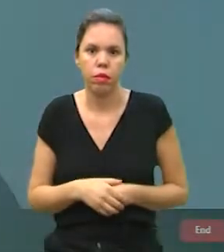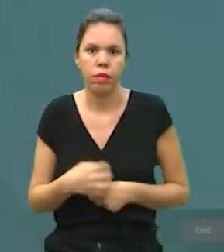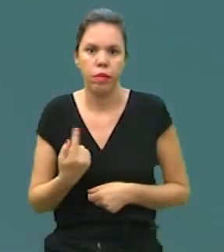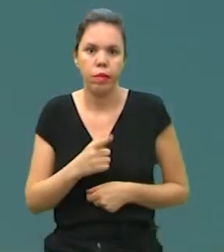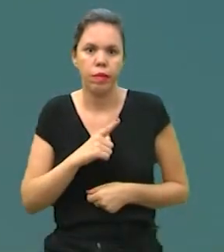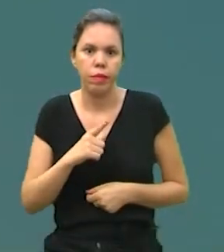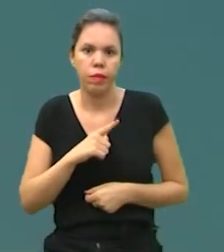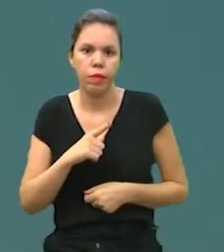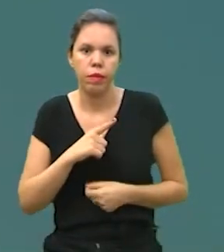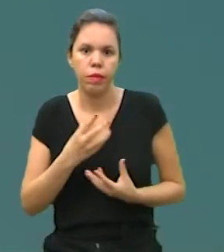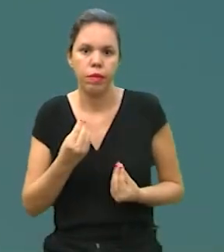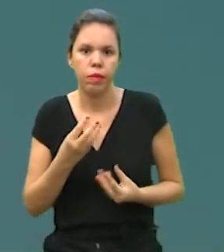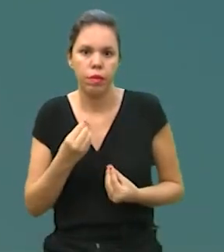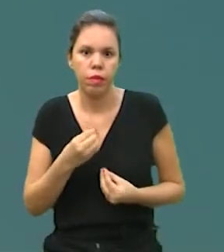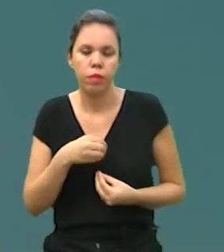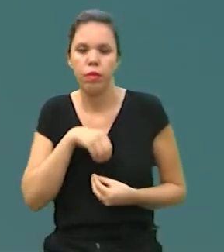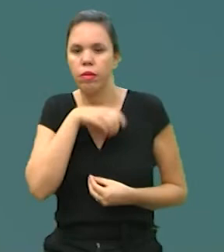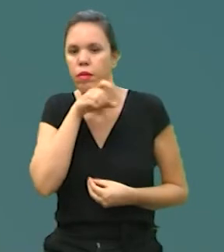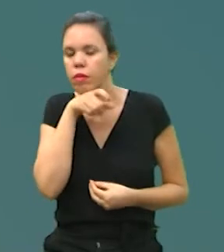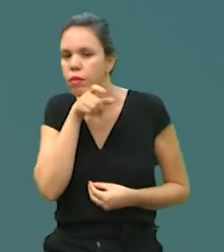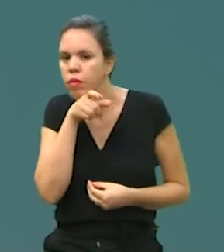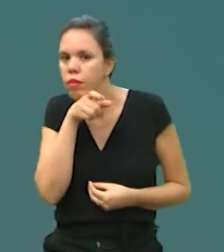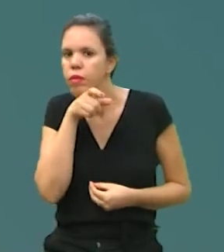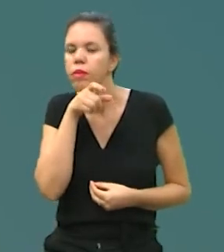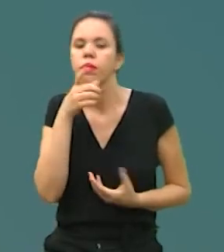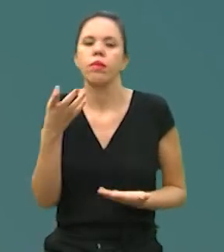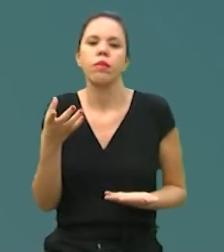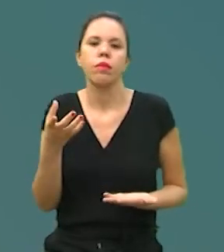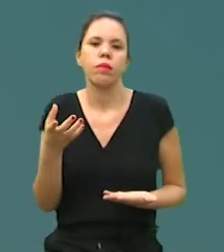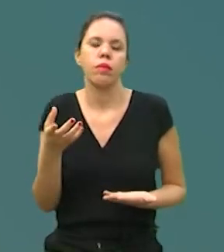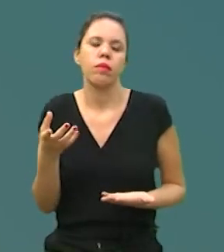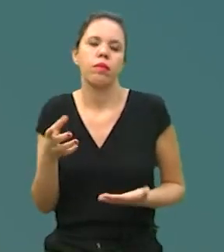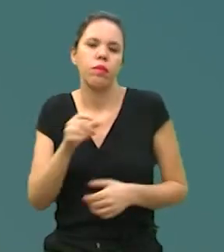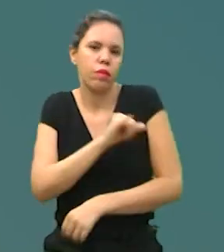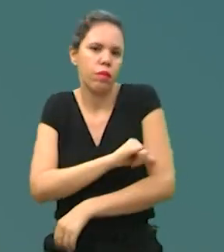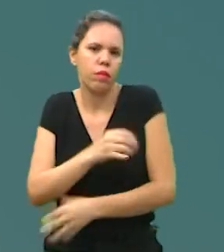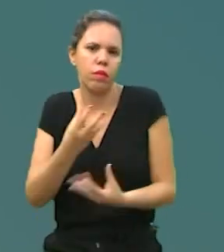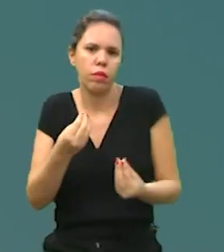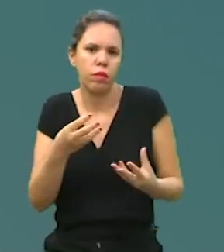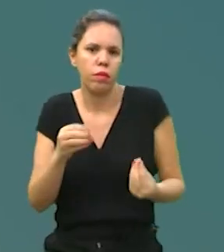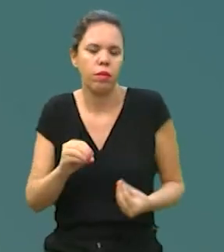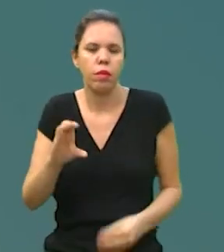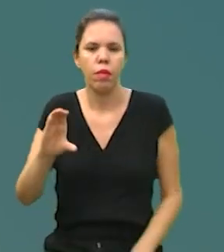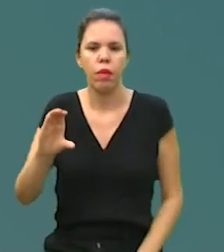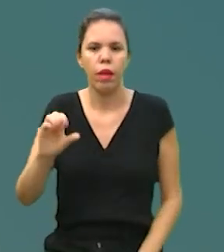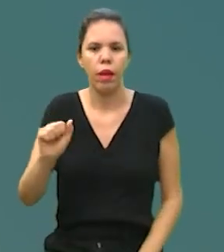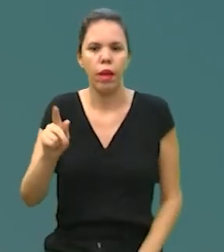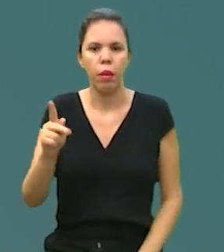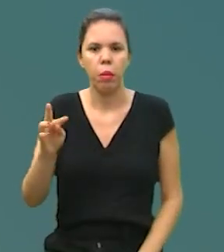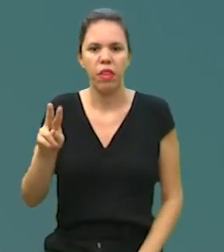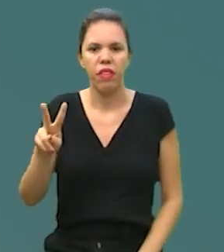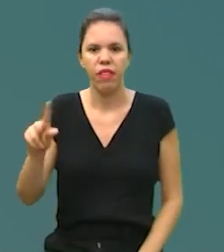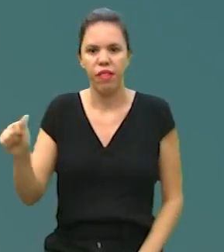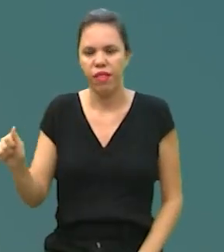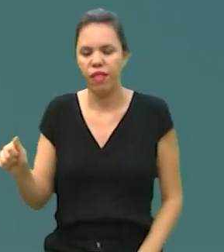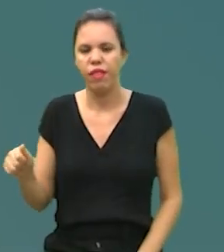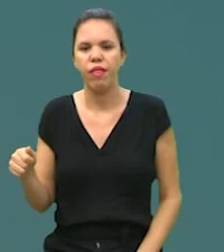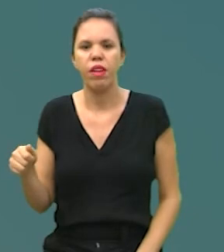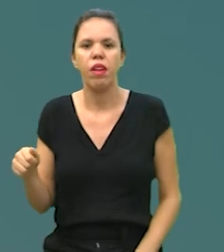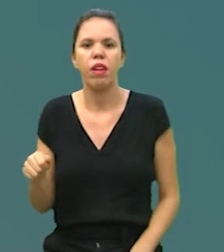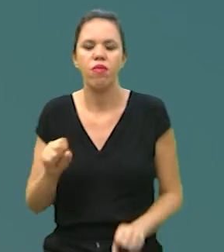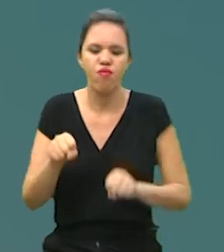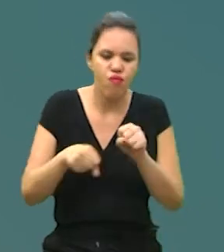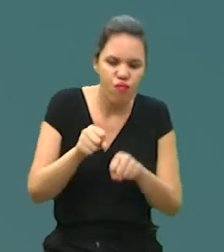Então, gente teve um monte de capivara pelas ruas, no Rio de Janeiro, por exemplo, tinha muitas capivaras andando por lá,